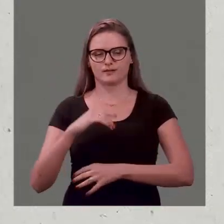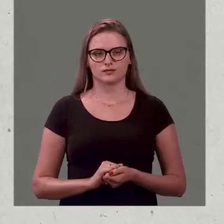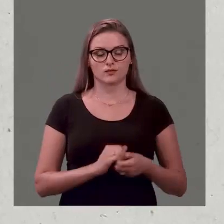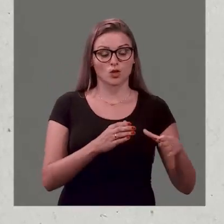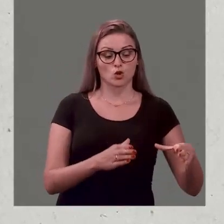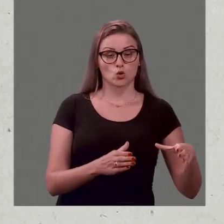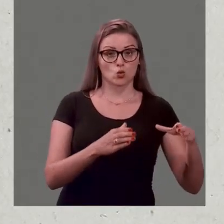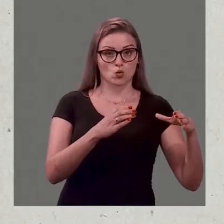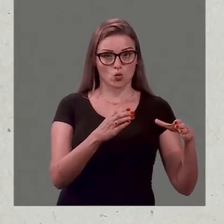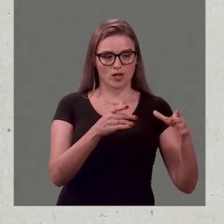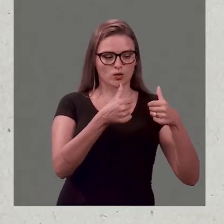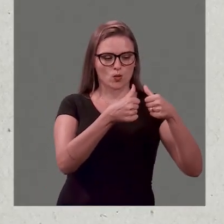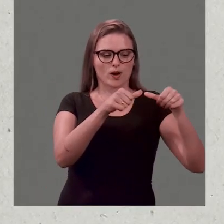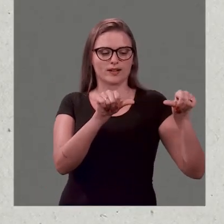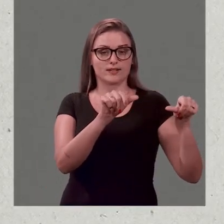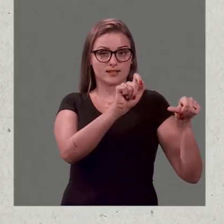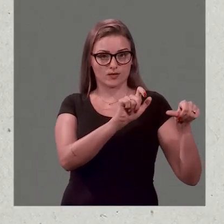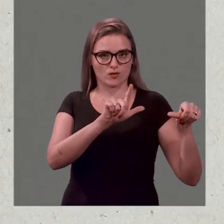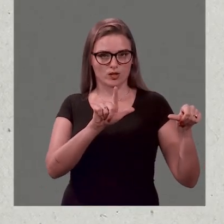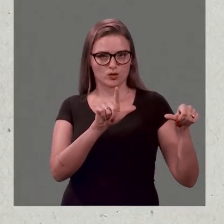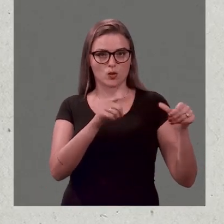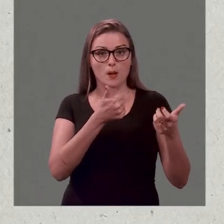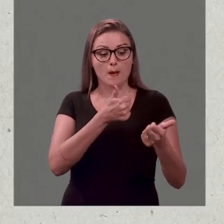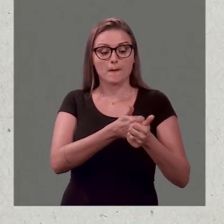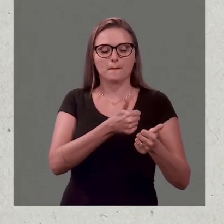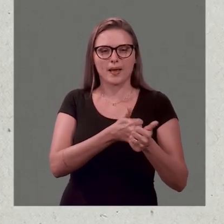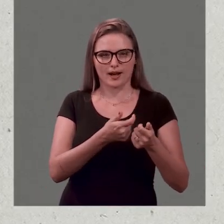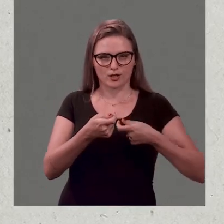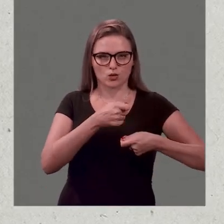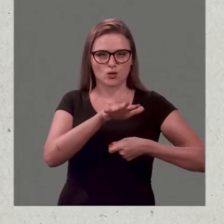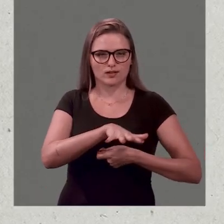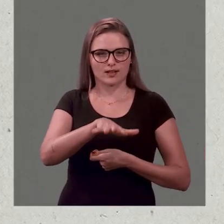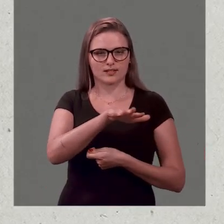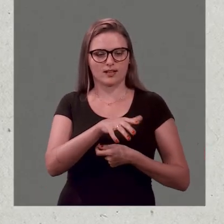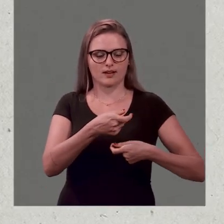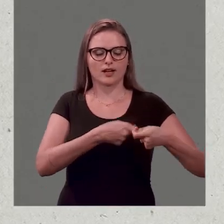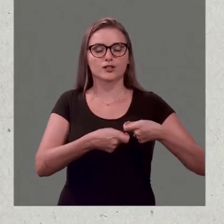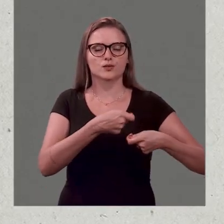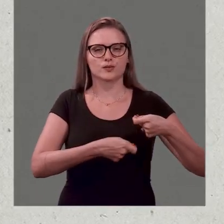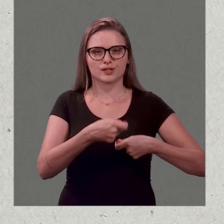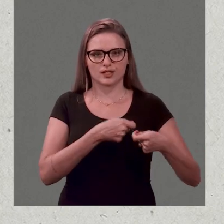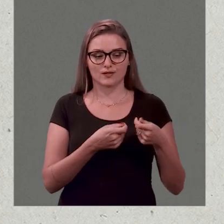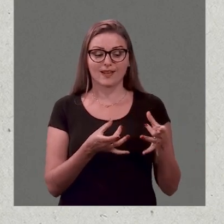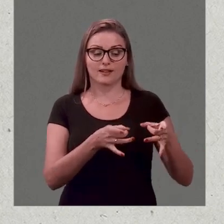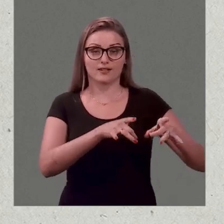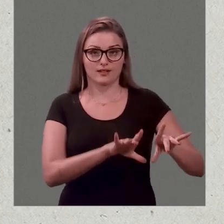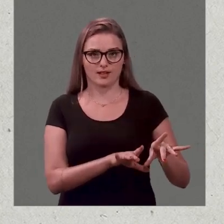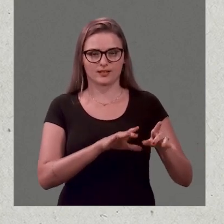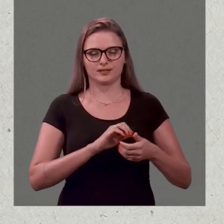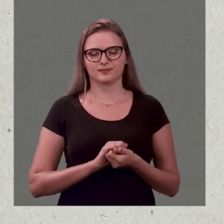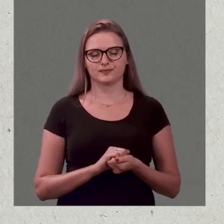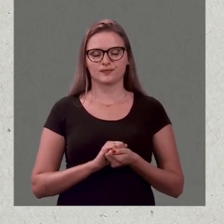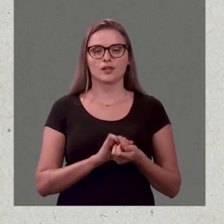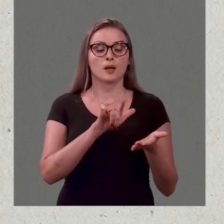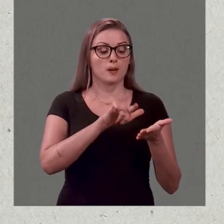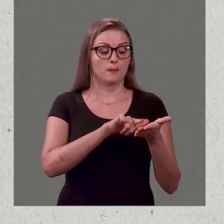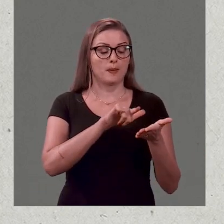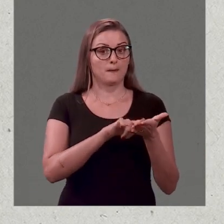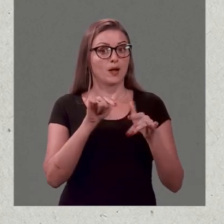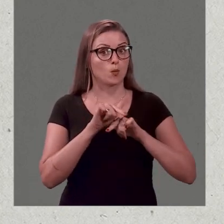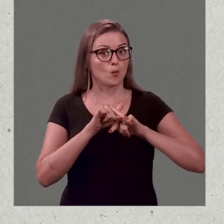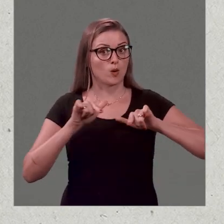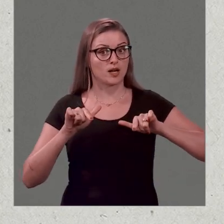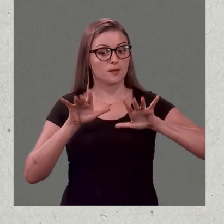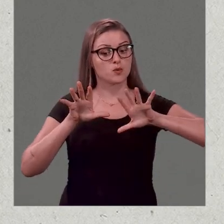No coletor com adesivo azul, que fica próximo aos setores administrativos, descarte papéis limpos,